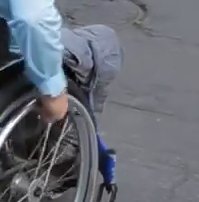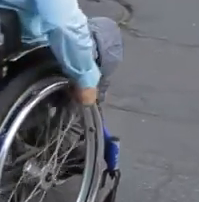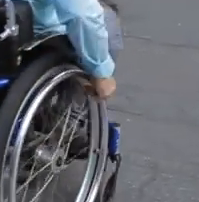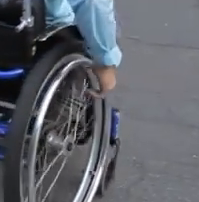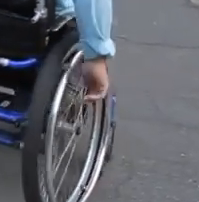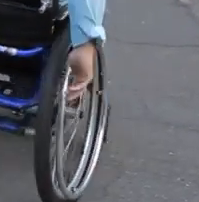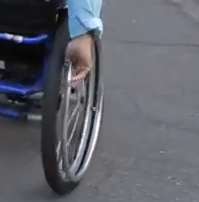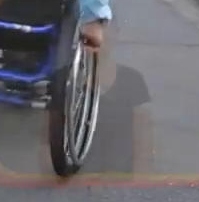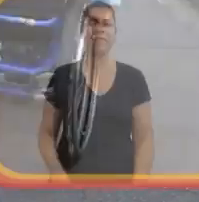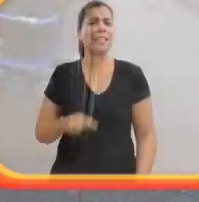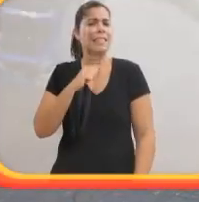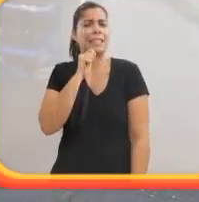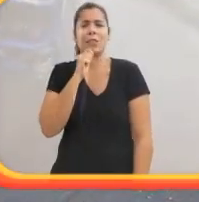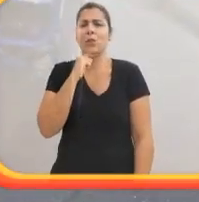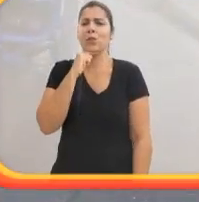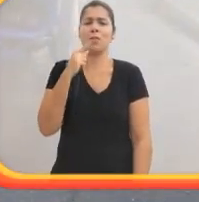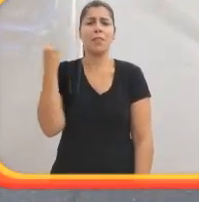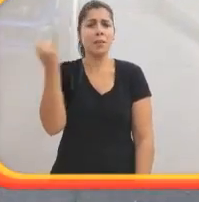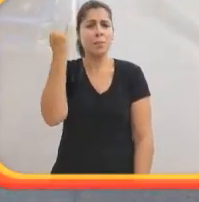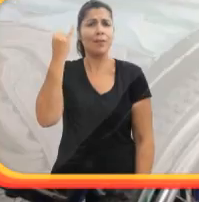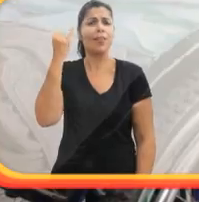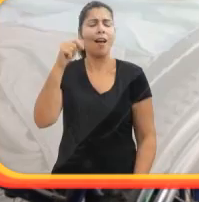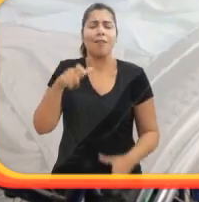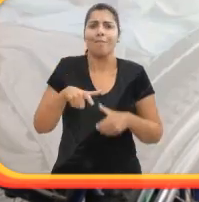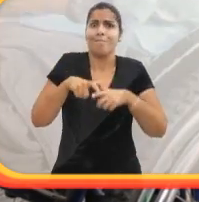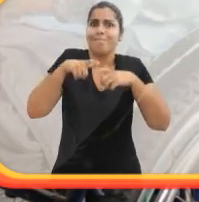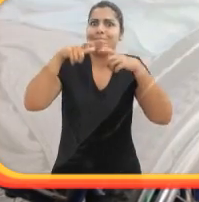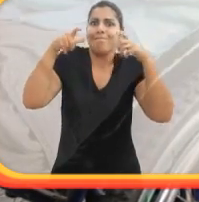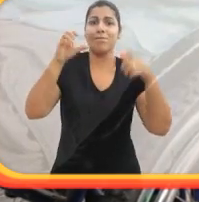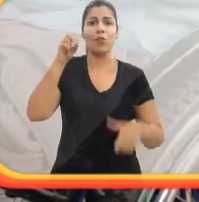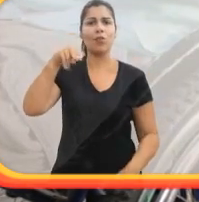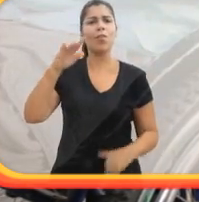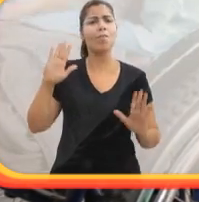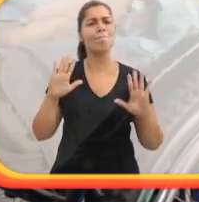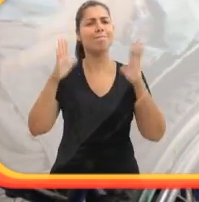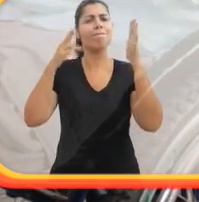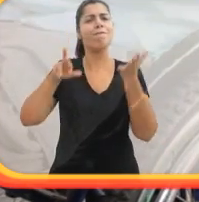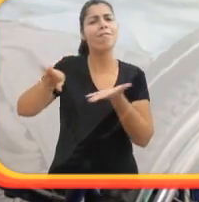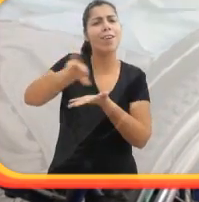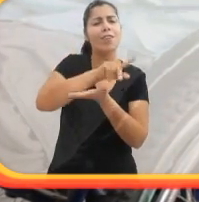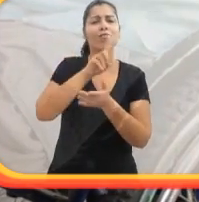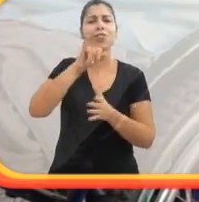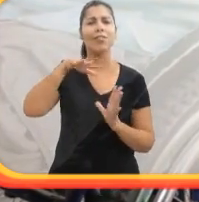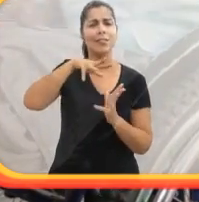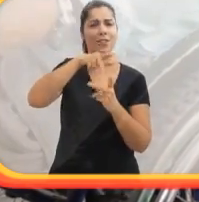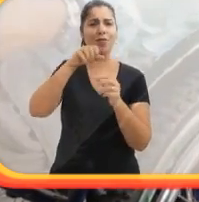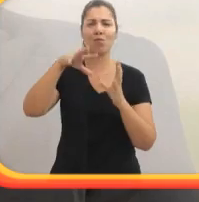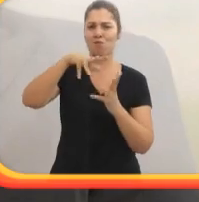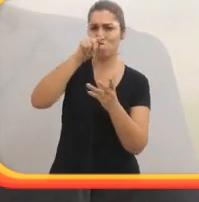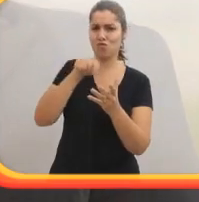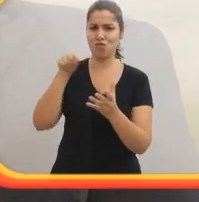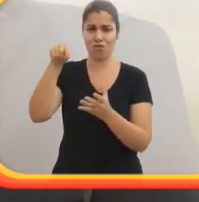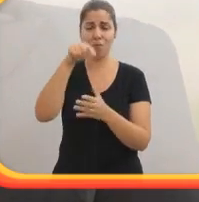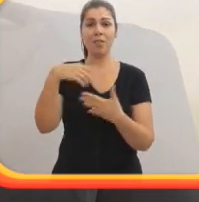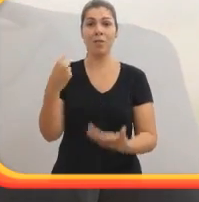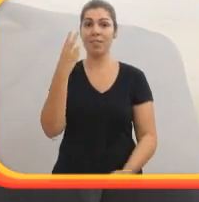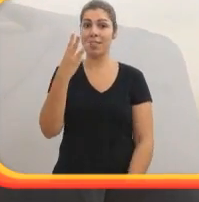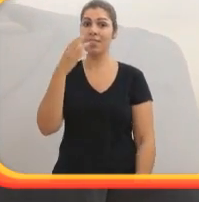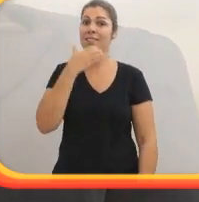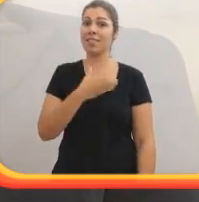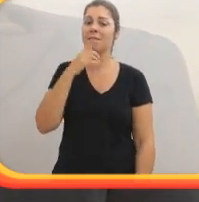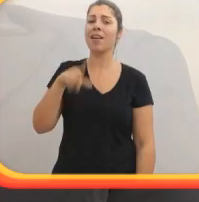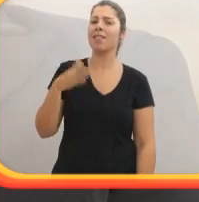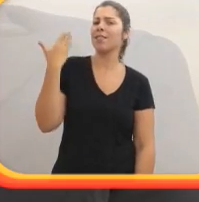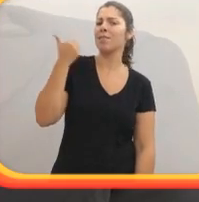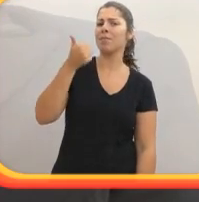Itamaraty. Qual a importância da criação de um Dia Internacional para as pessoas com deficiência? Sem